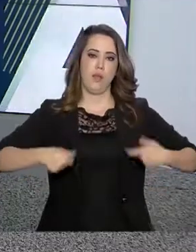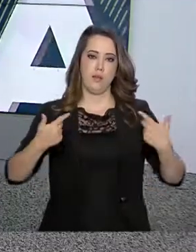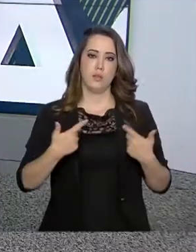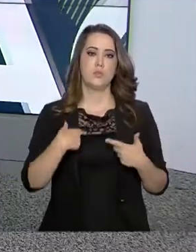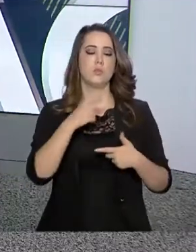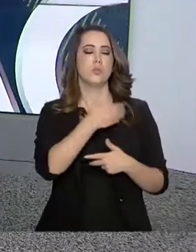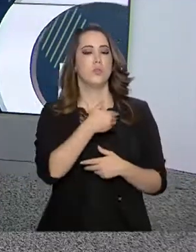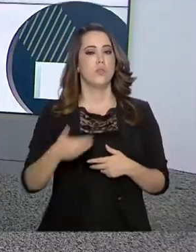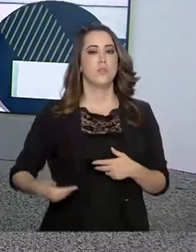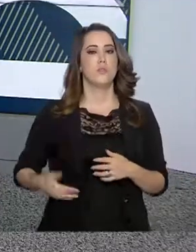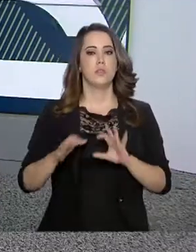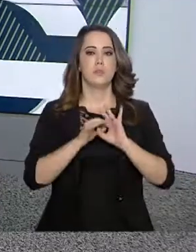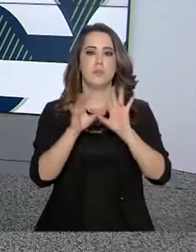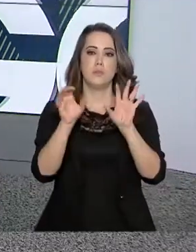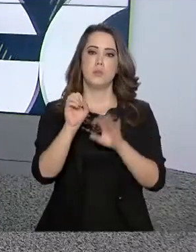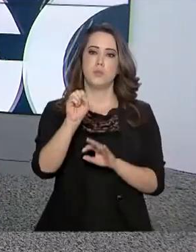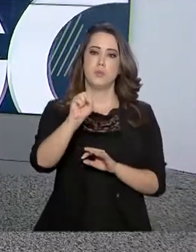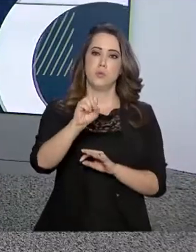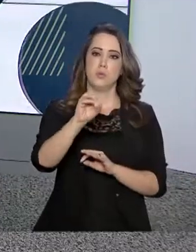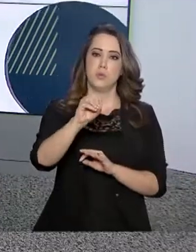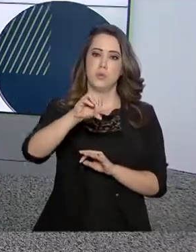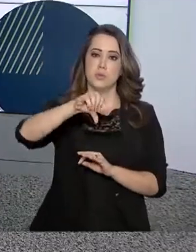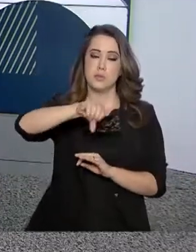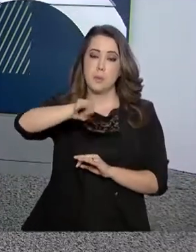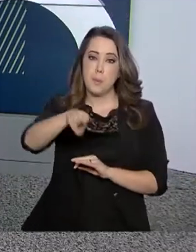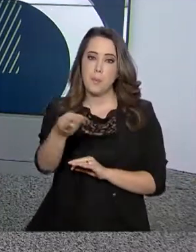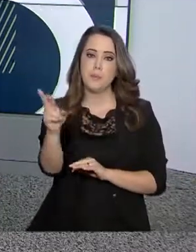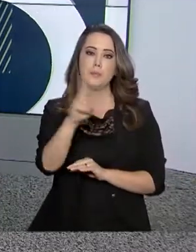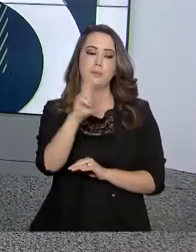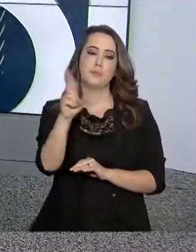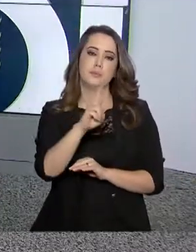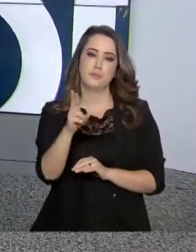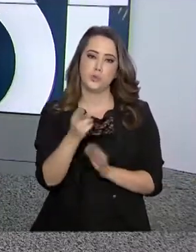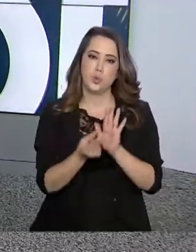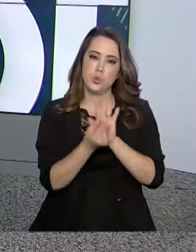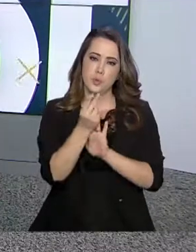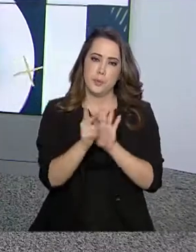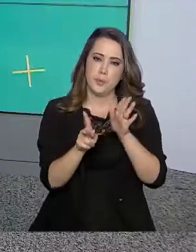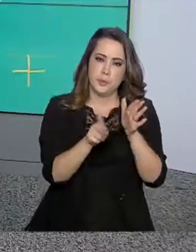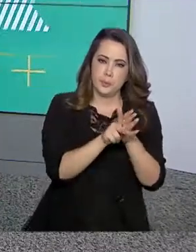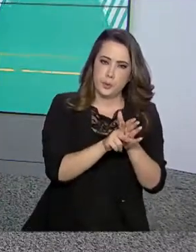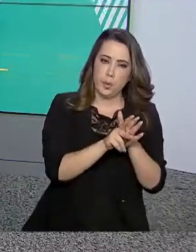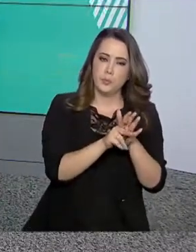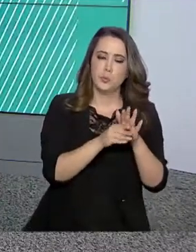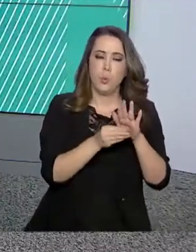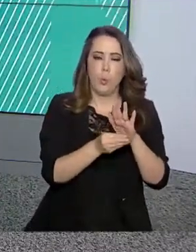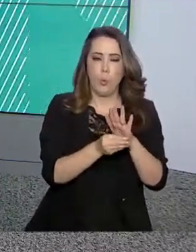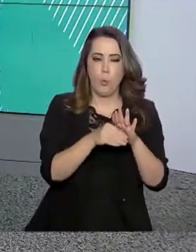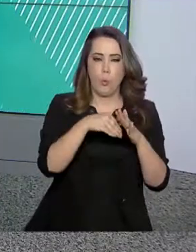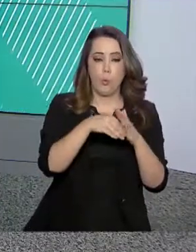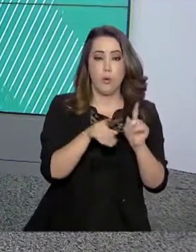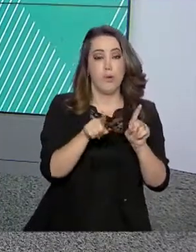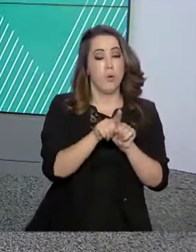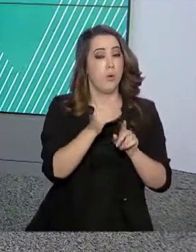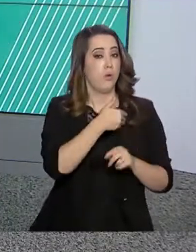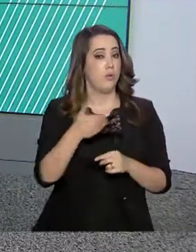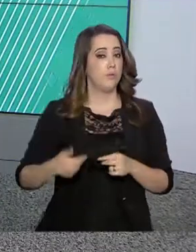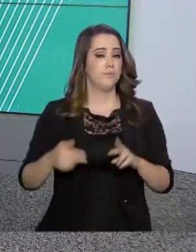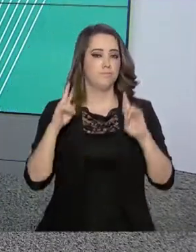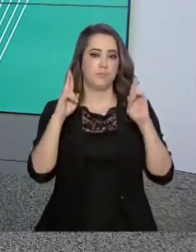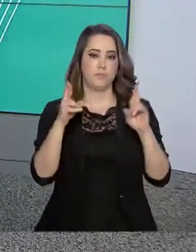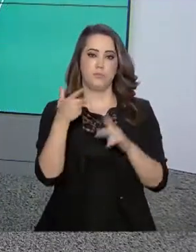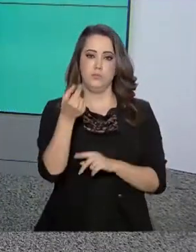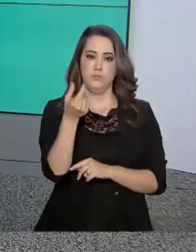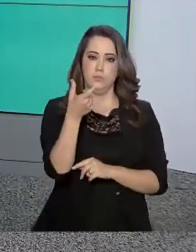decidiu liberar R 809 milhões de reservas orçamentárias. Para o governo, a expectativa é que em